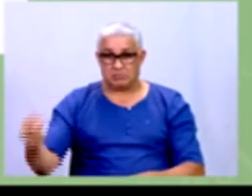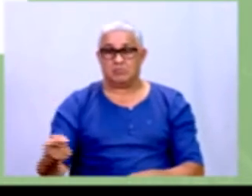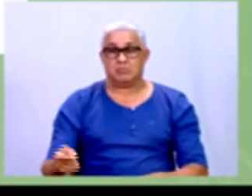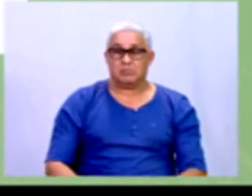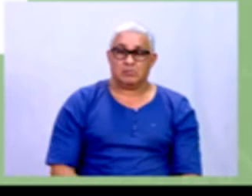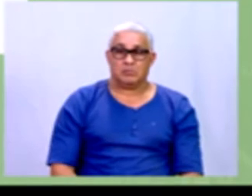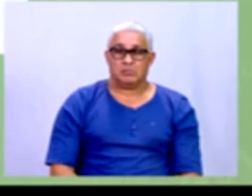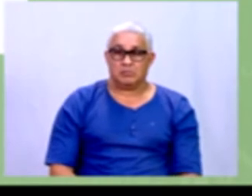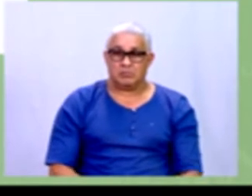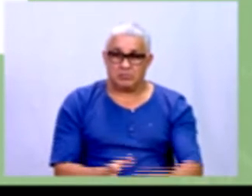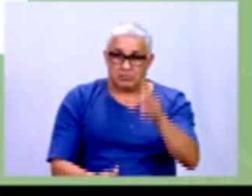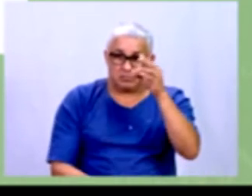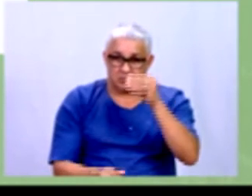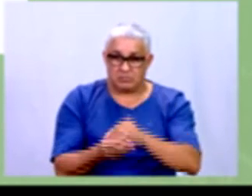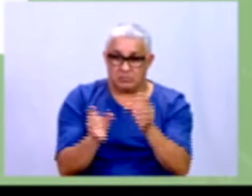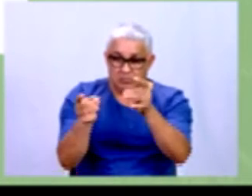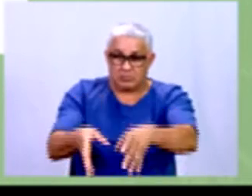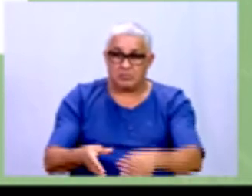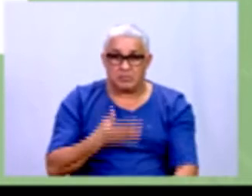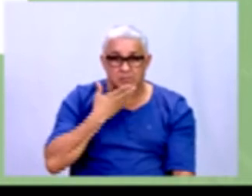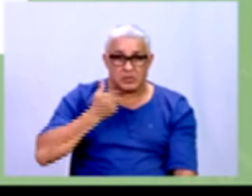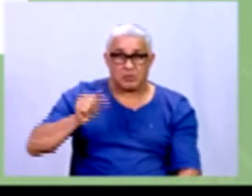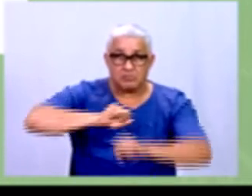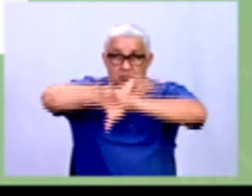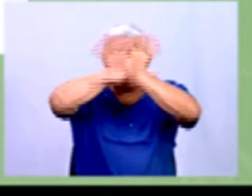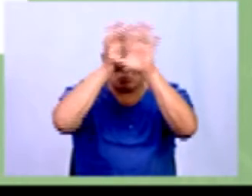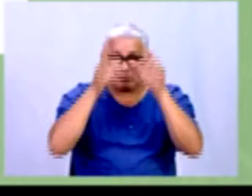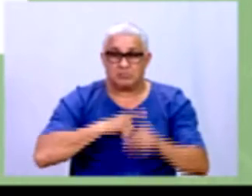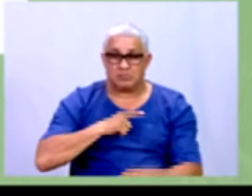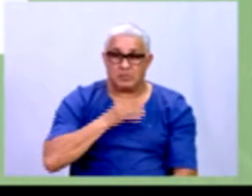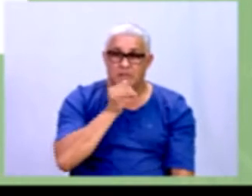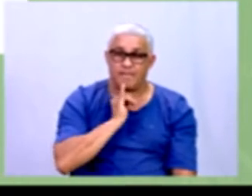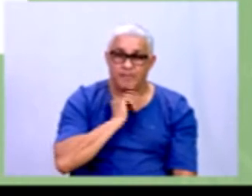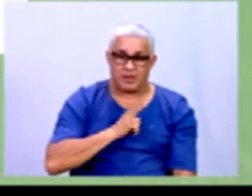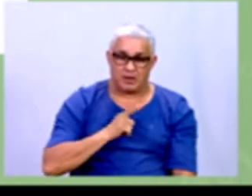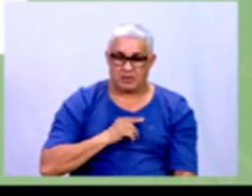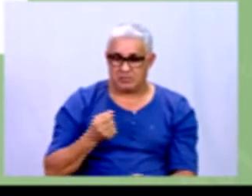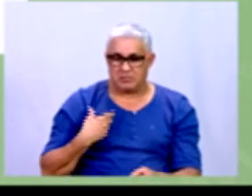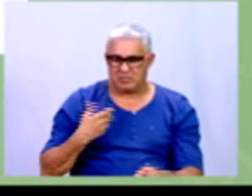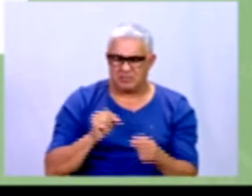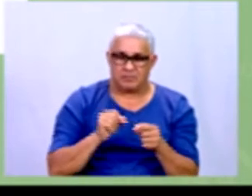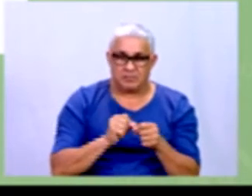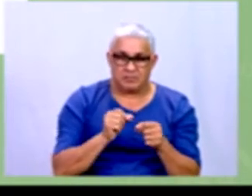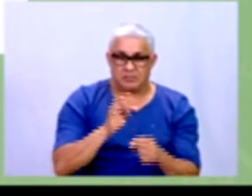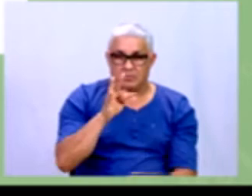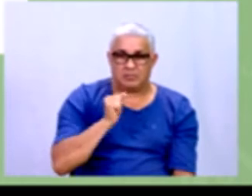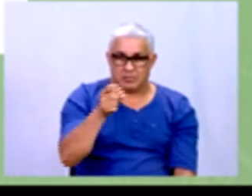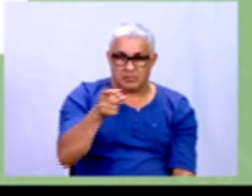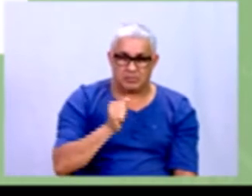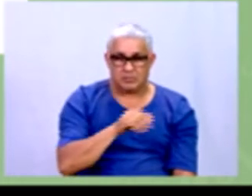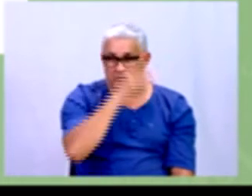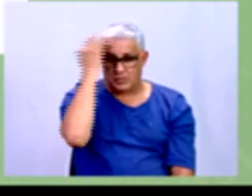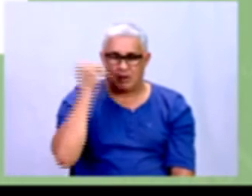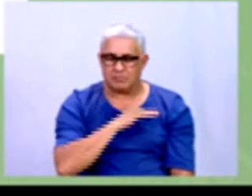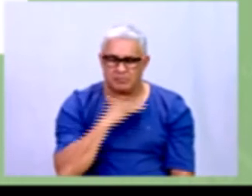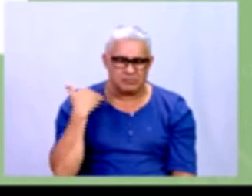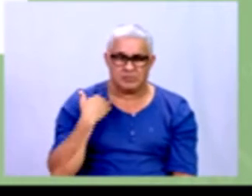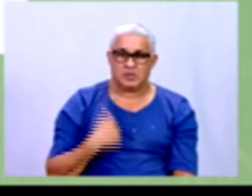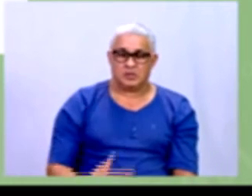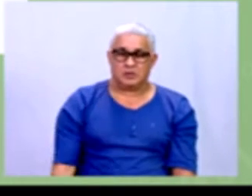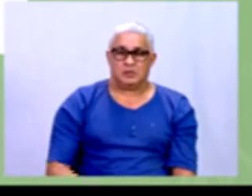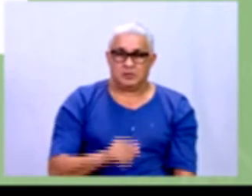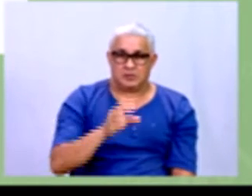resultado mais compreensivo. Então, aqui eu tenho por exemplo, se a gente quiser fazer a taxa de mortalidade então, é o